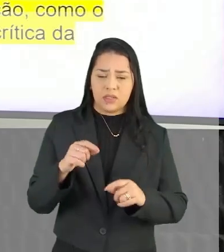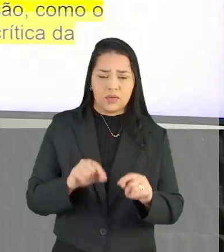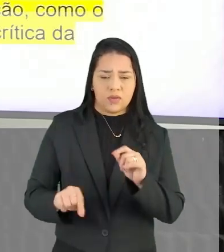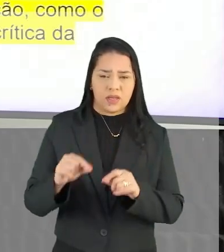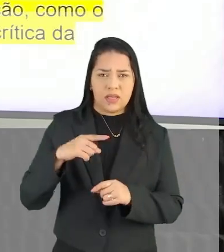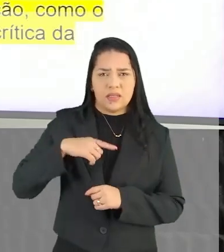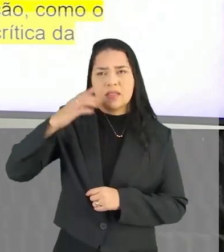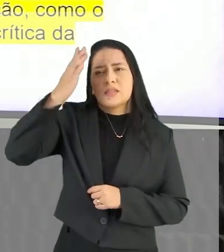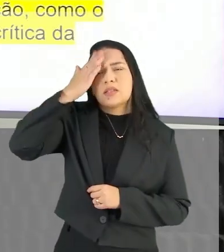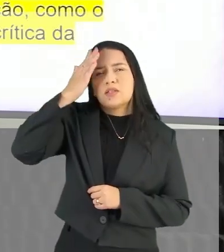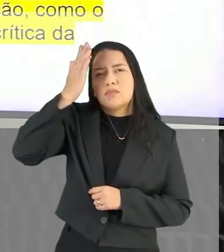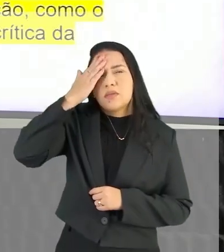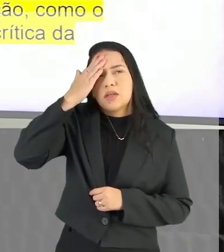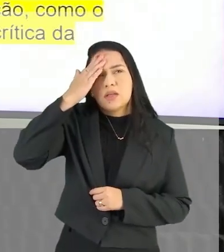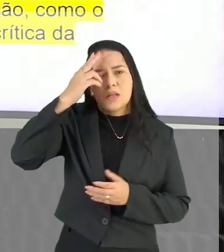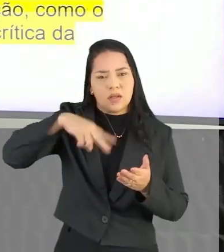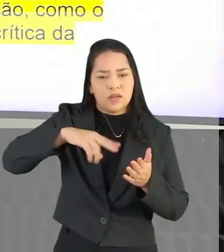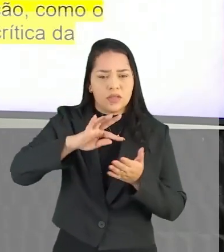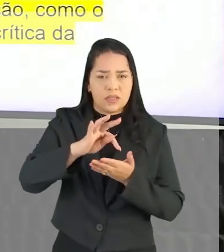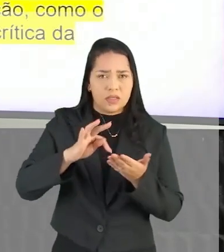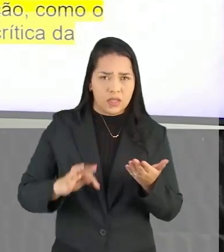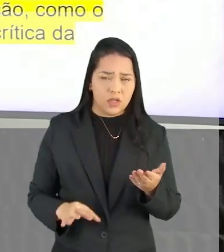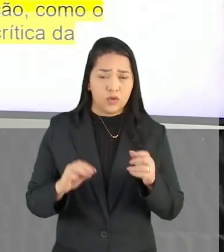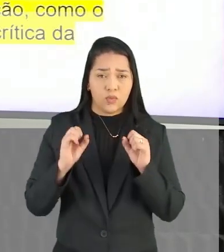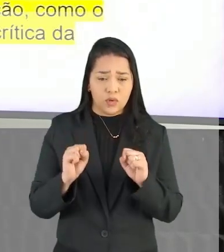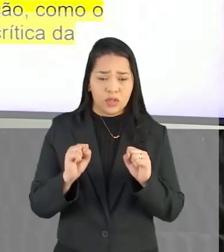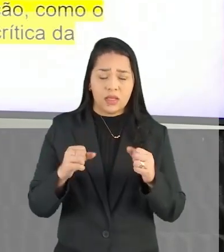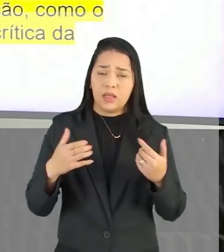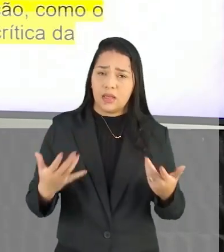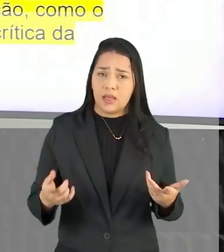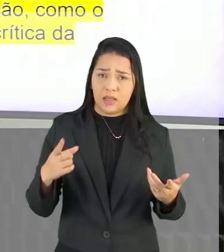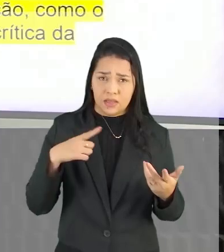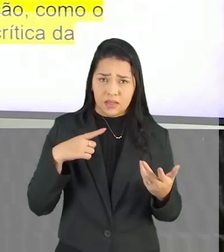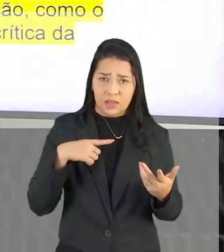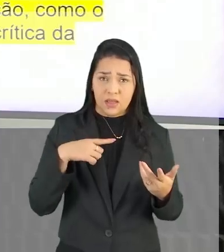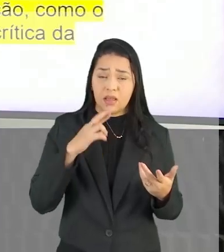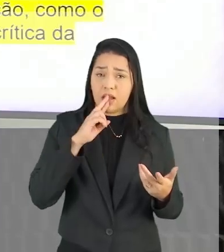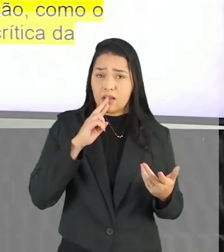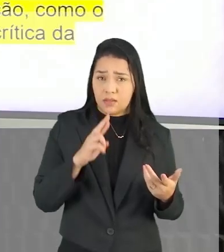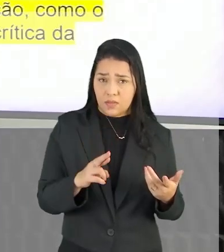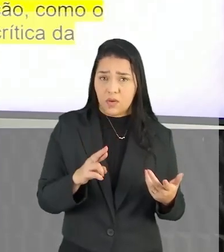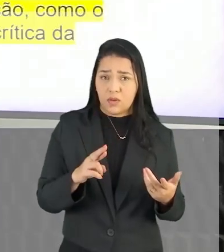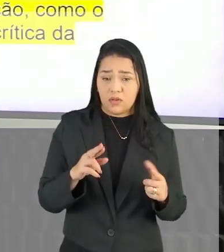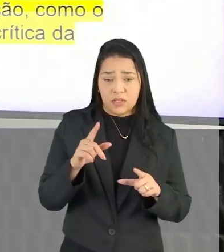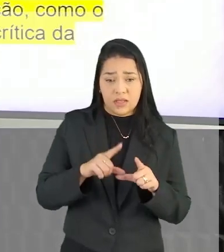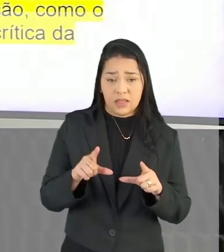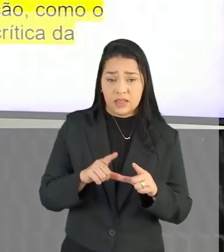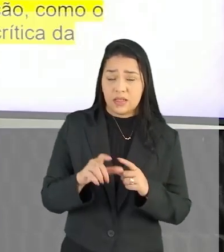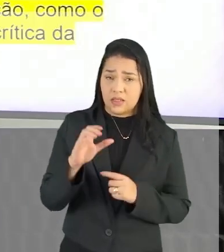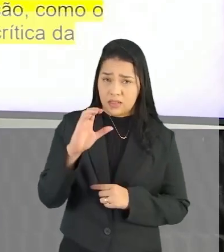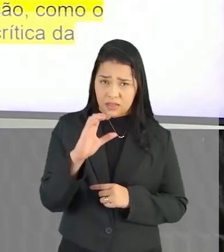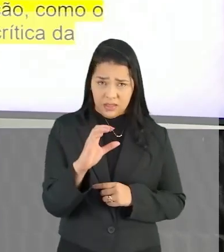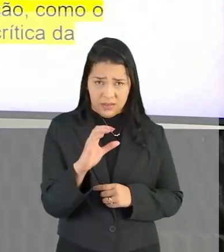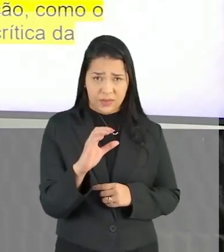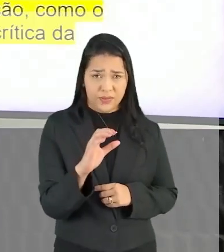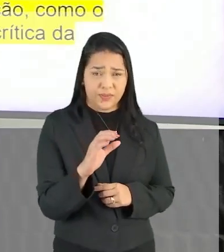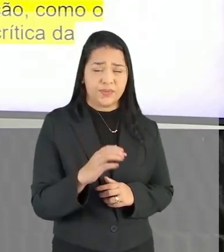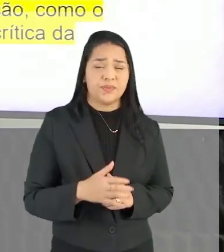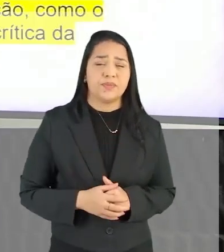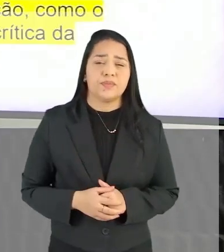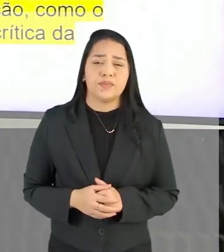interpretação Fazer a leitura desses textos Para a gente poder chegar No gabarito Que é a letra C Certo?